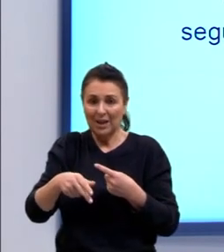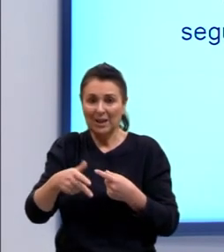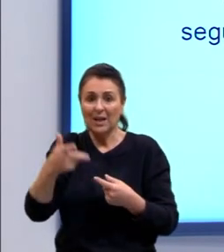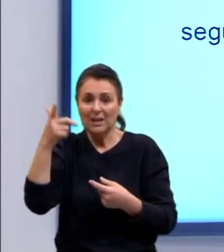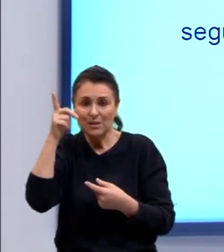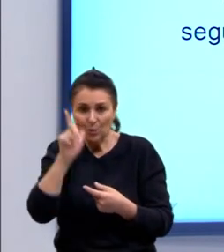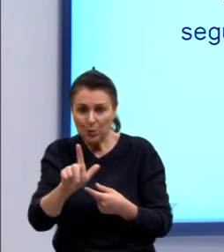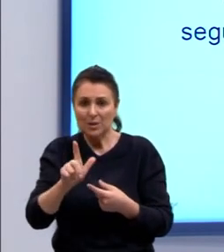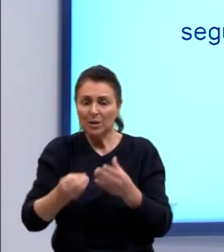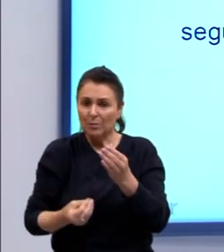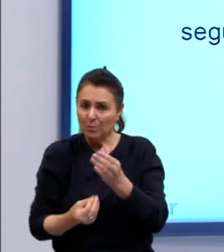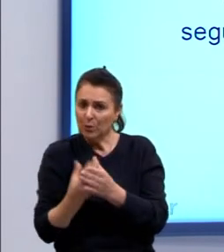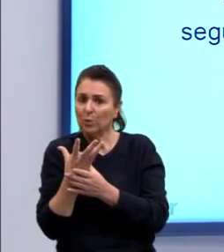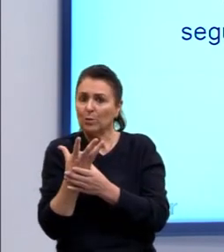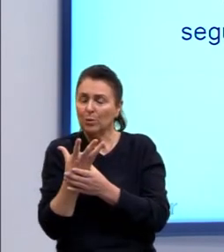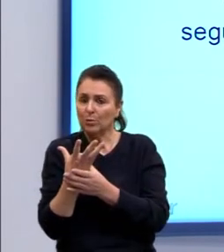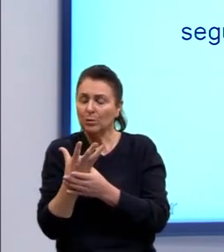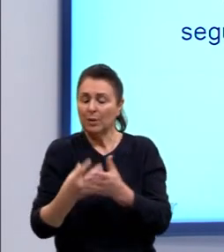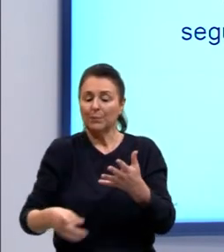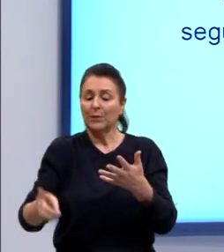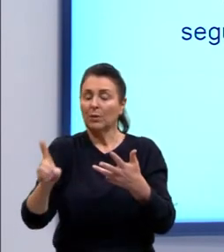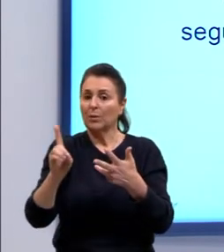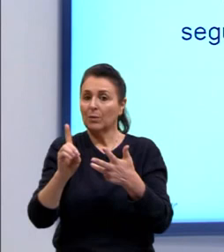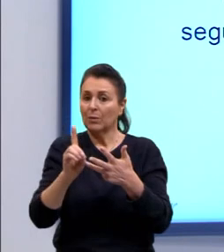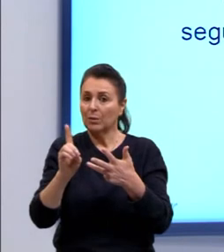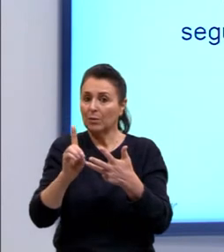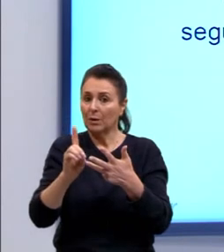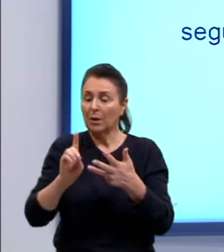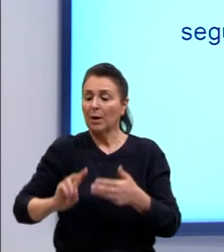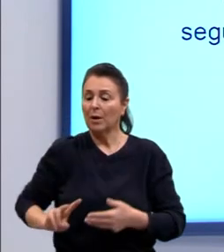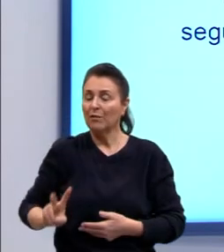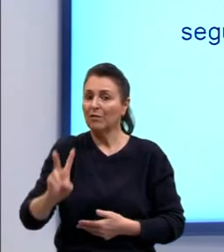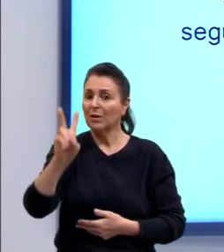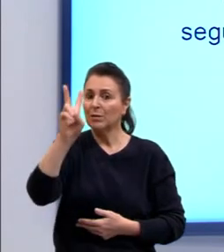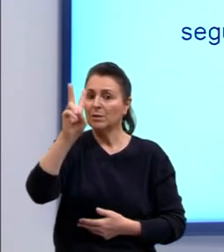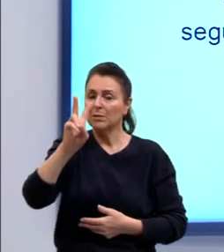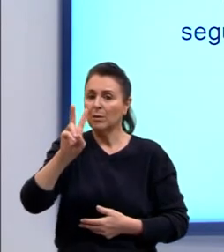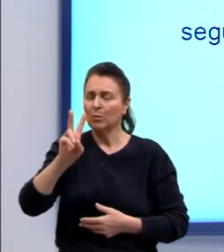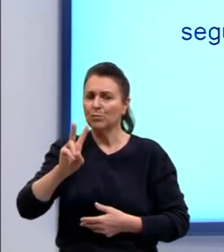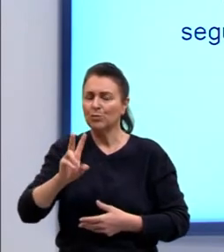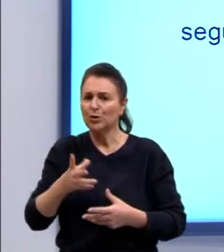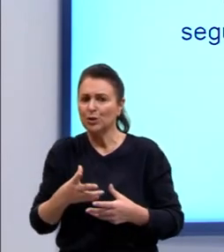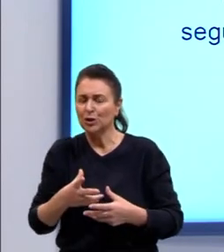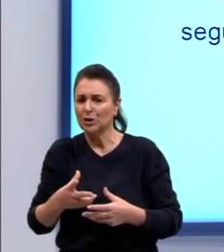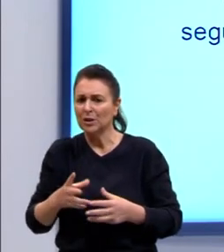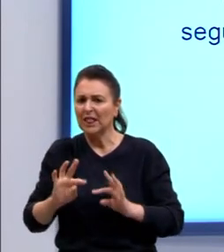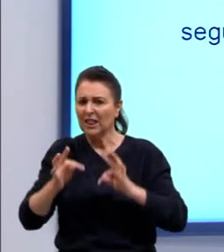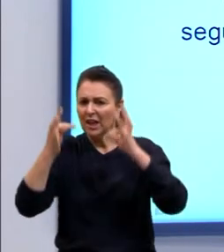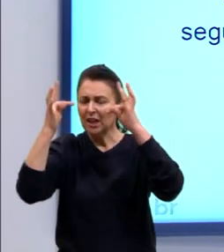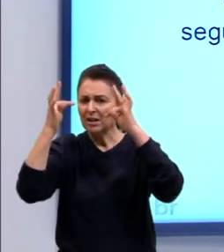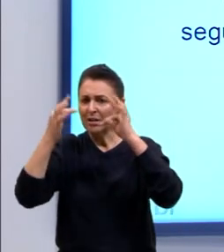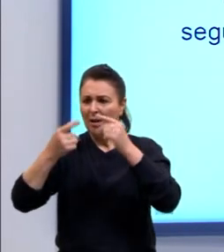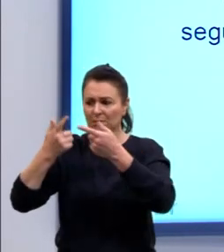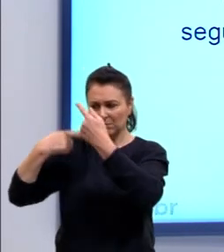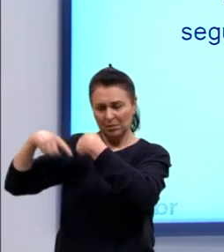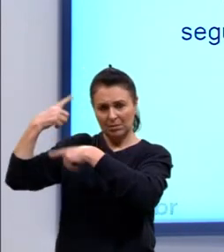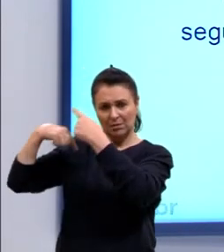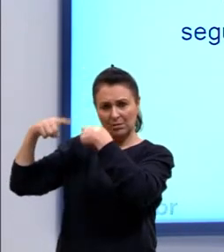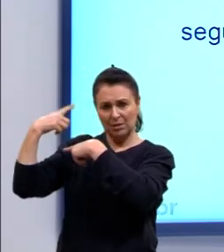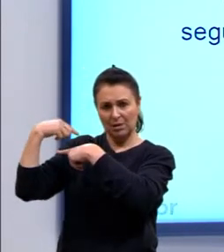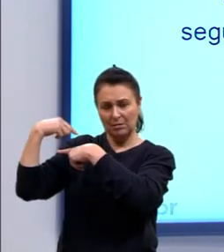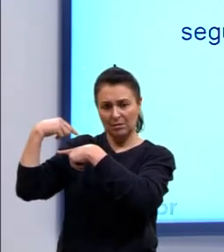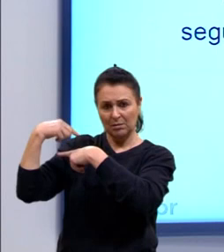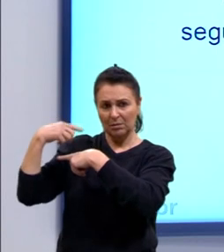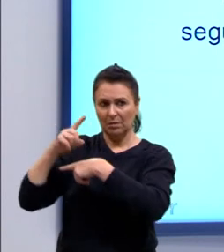correta também. Alternativa D, valorização de técnicas ancestrais. Também não, o